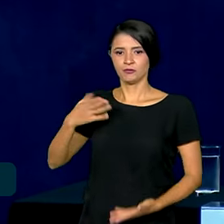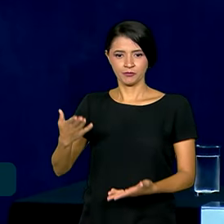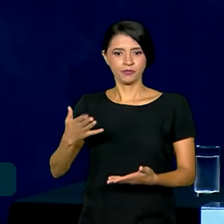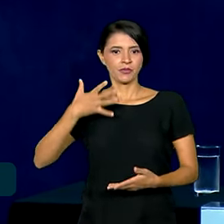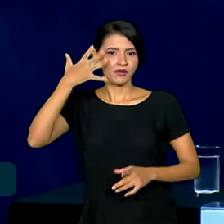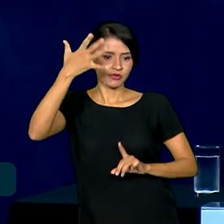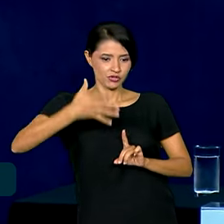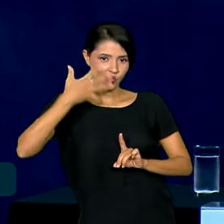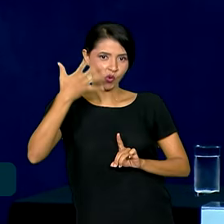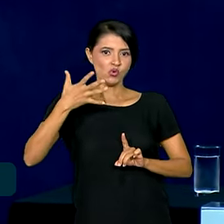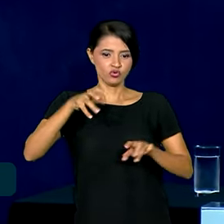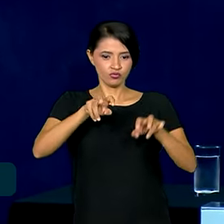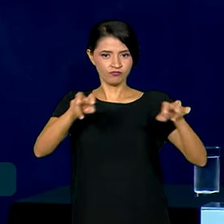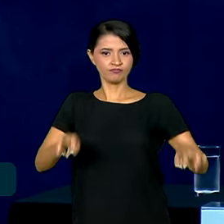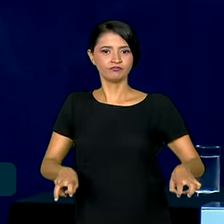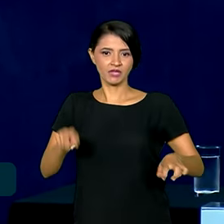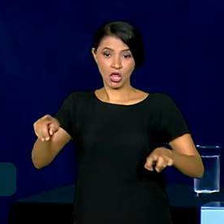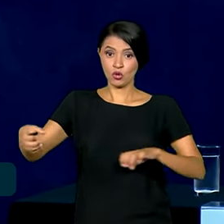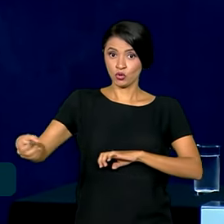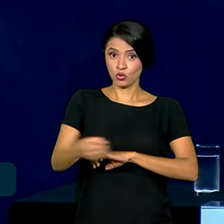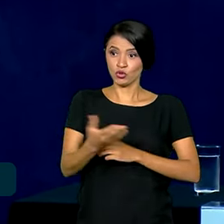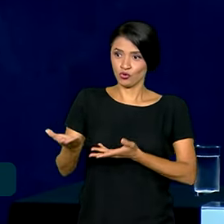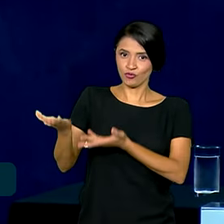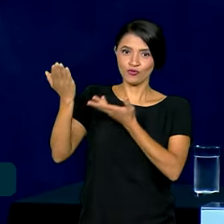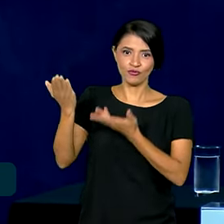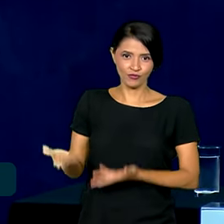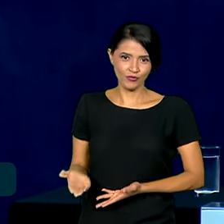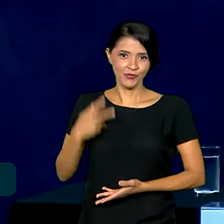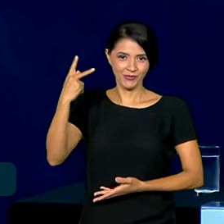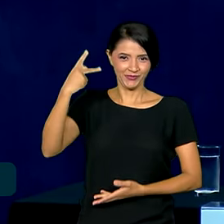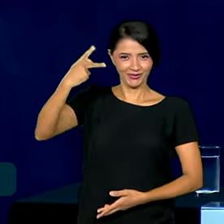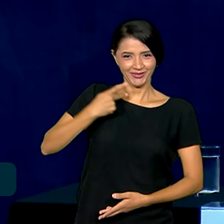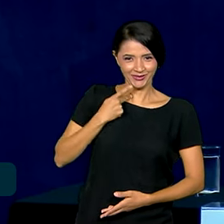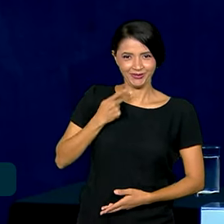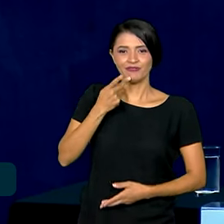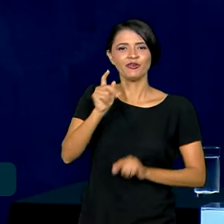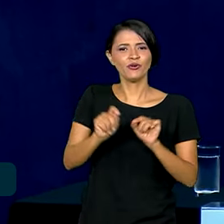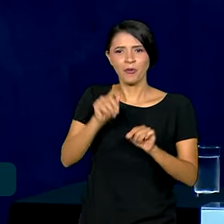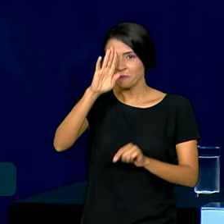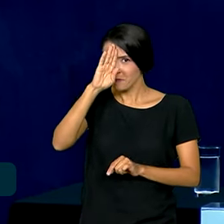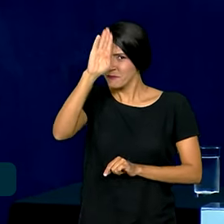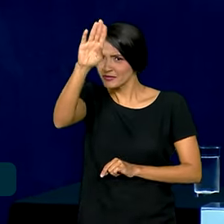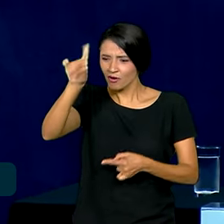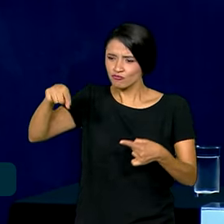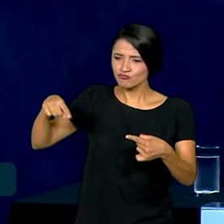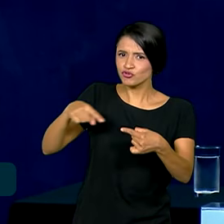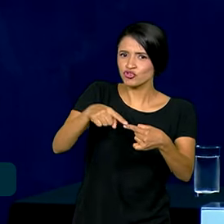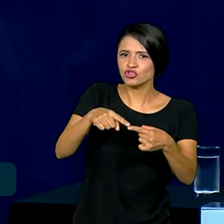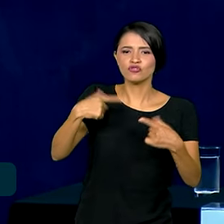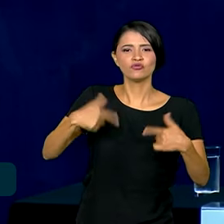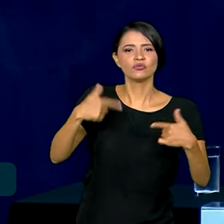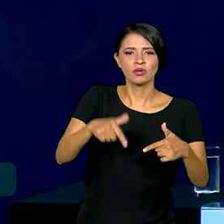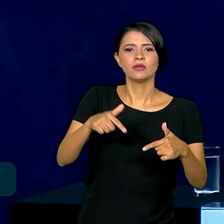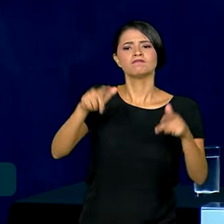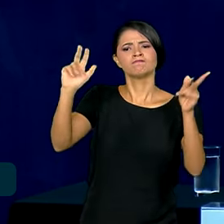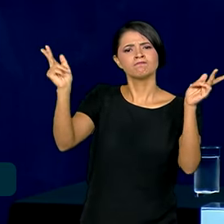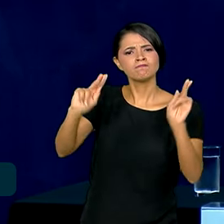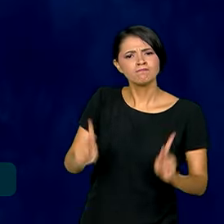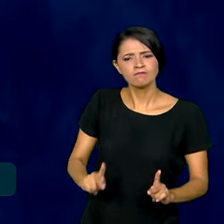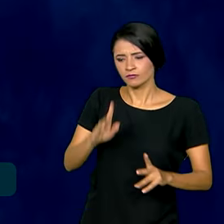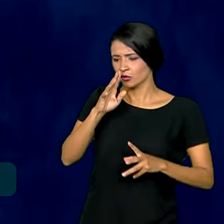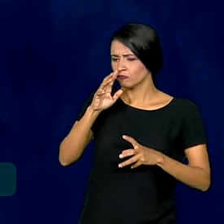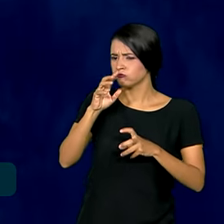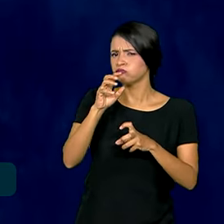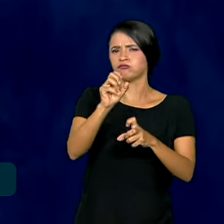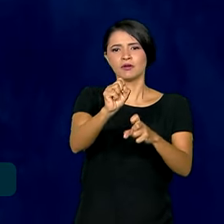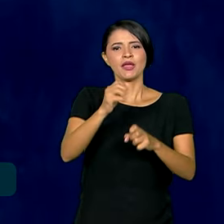discurso de posse, o novo Procurador-Geral da República disse que a sua principal missão será pacificar, fortalecer